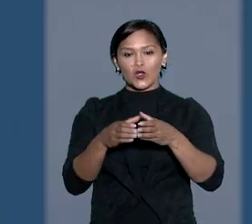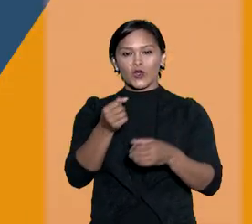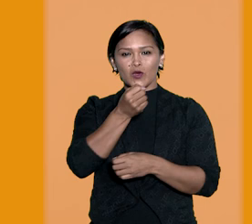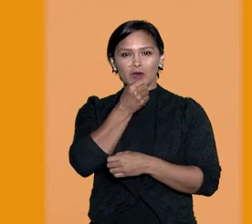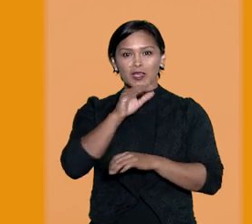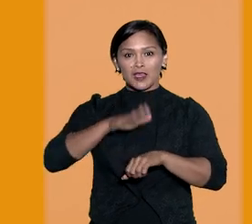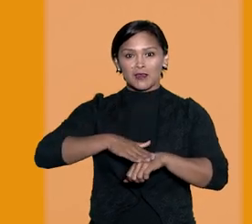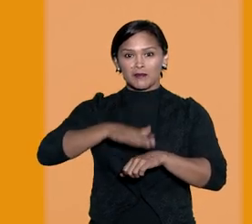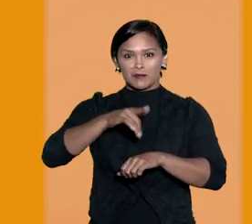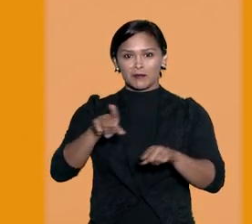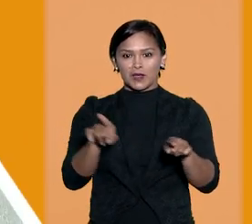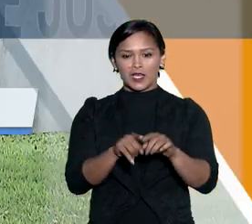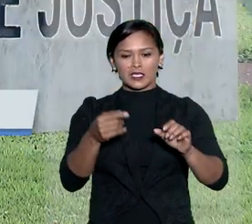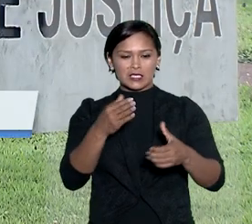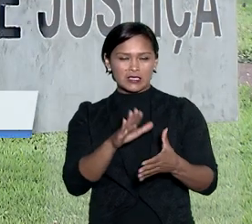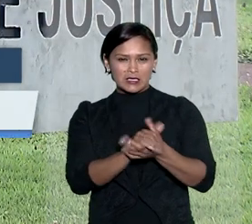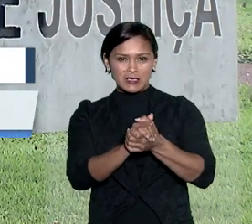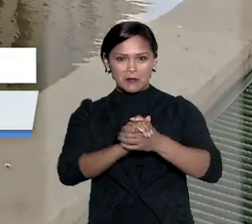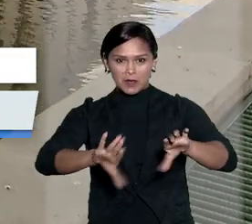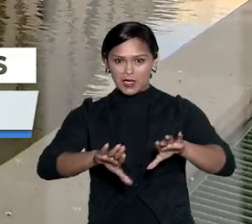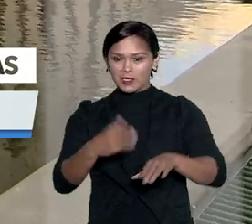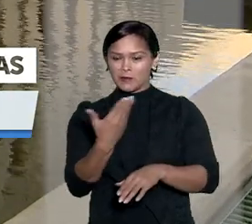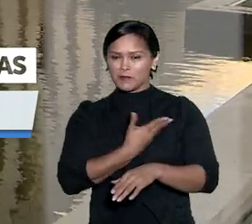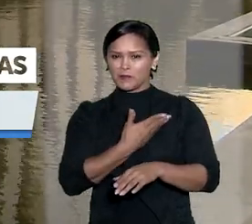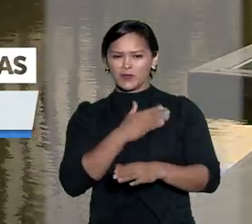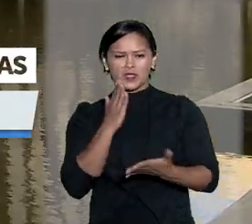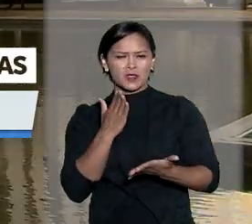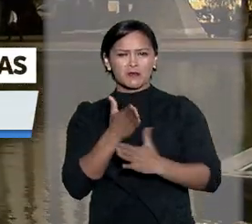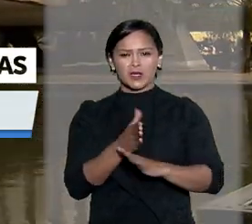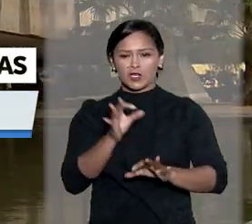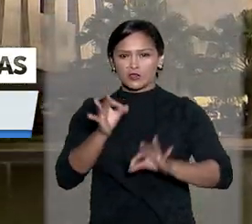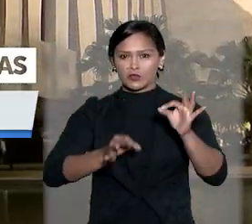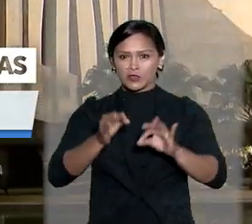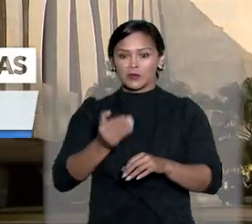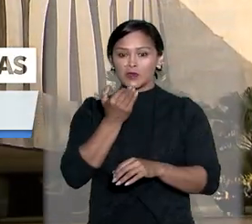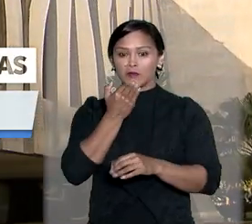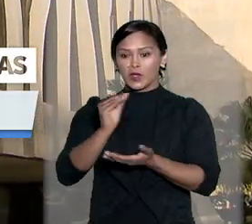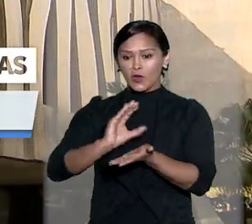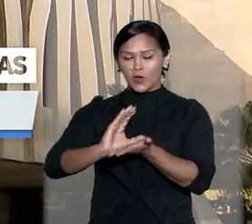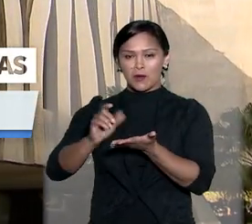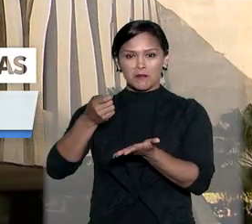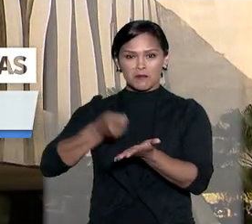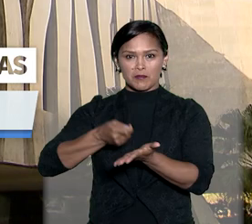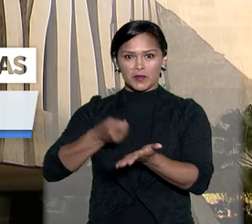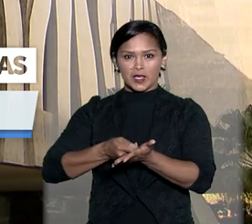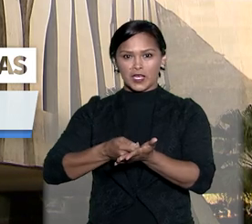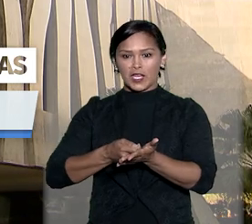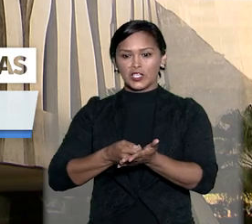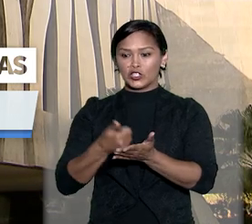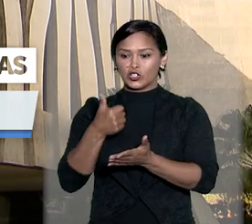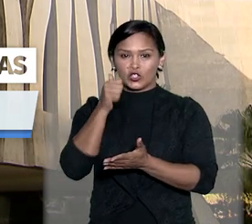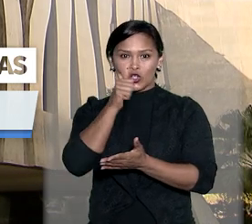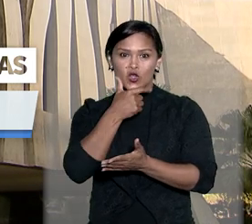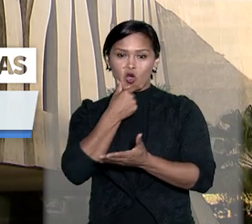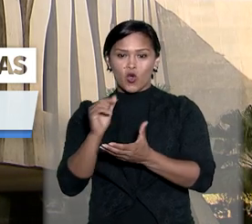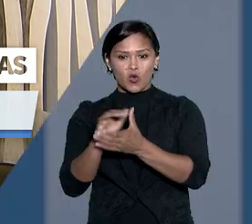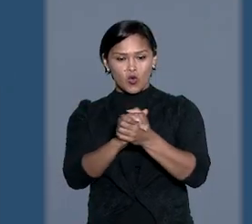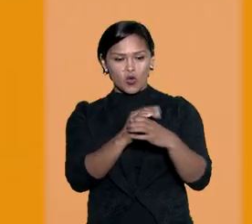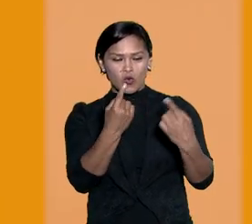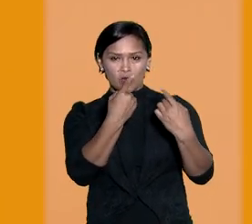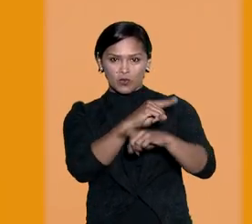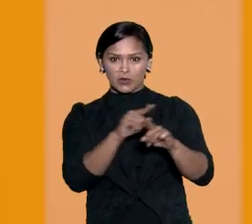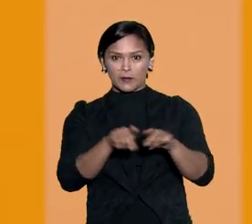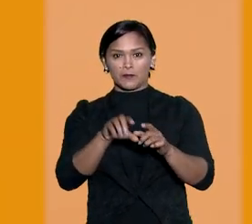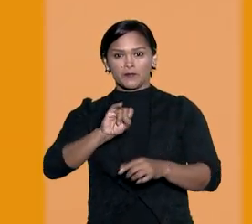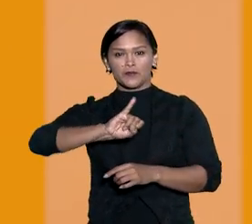coletiva. E mais, separação amigável não impede julgamento de pedido de indenização de um cônjuge contra